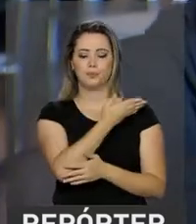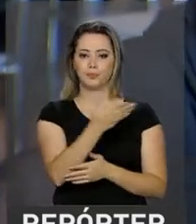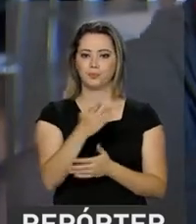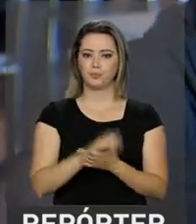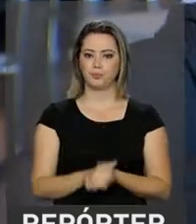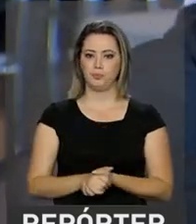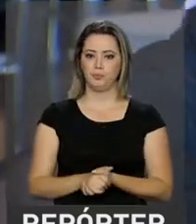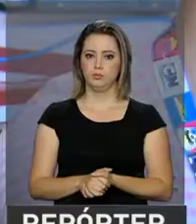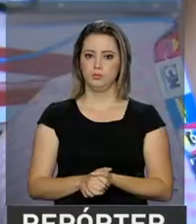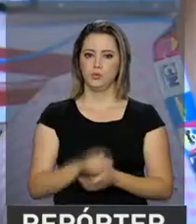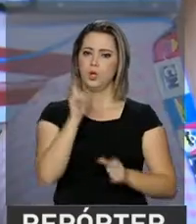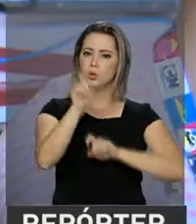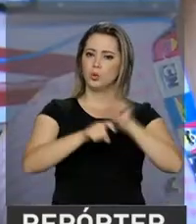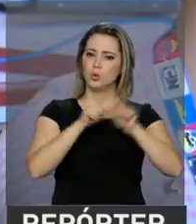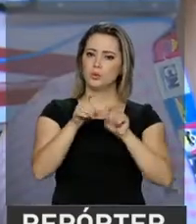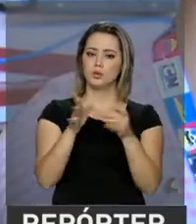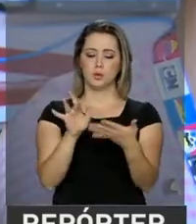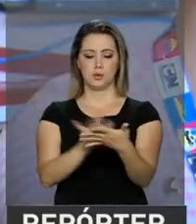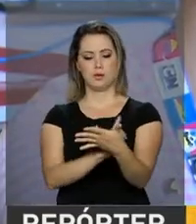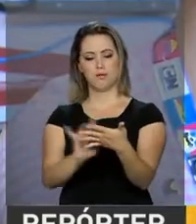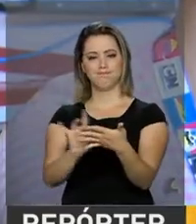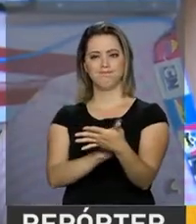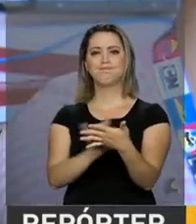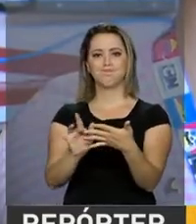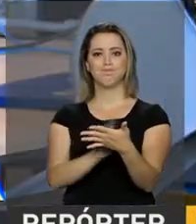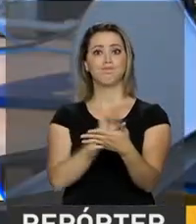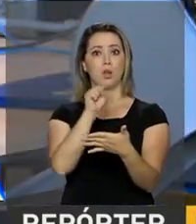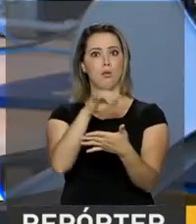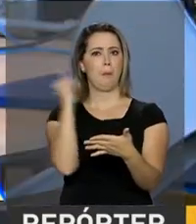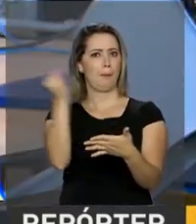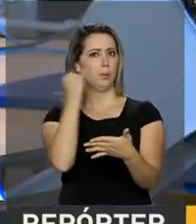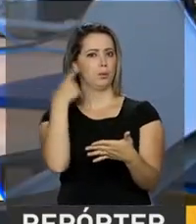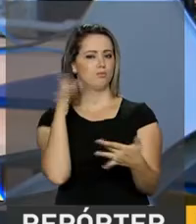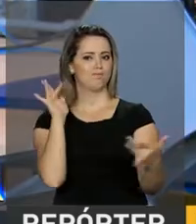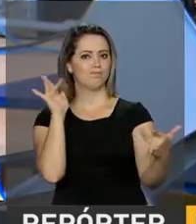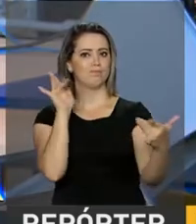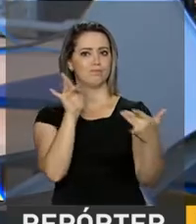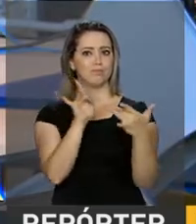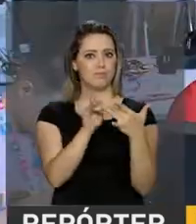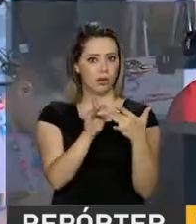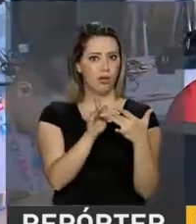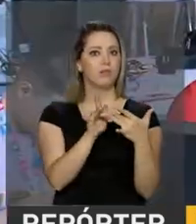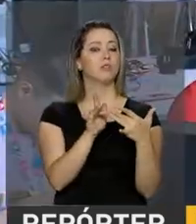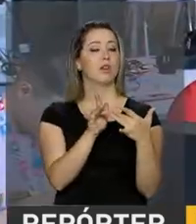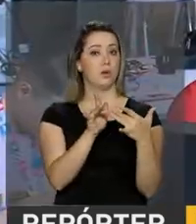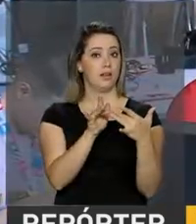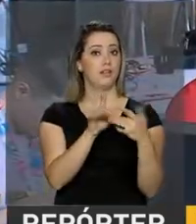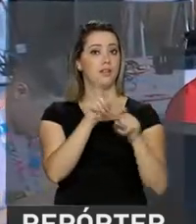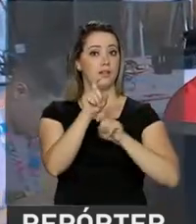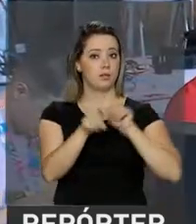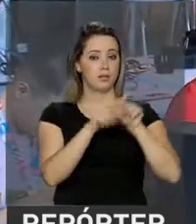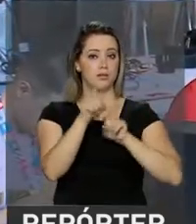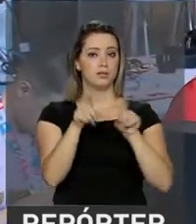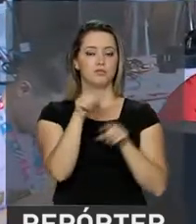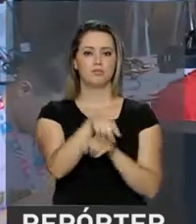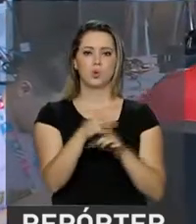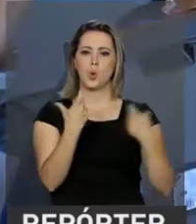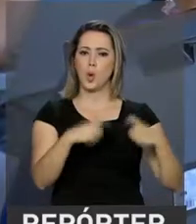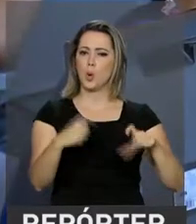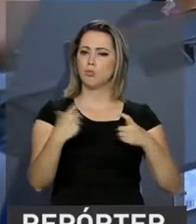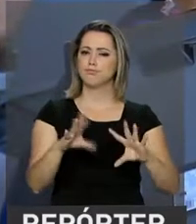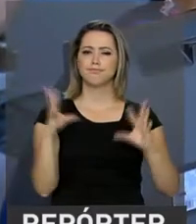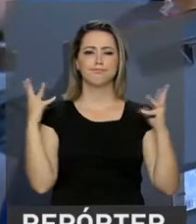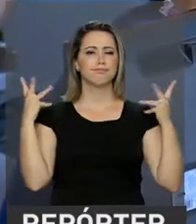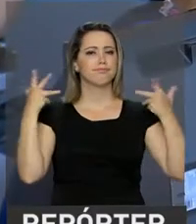Seja no computador ou no celular, o que importa aqui é estar conectado. A Campus Party é um verdadeiro espetáculo